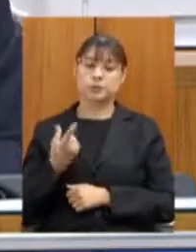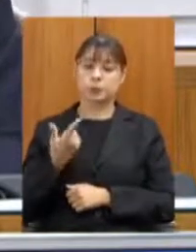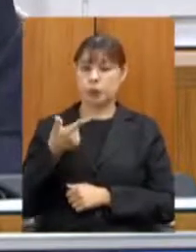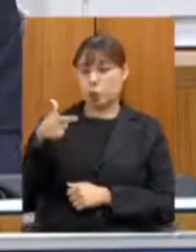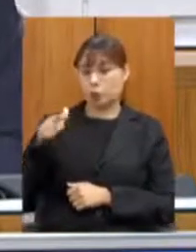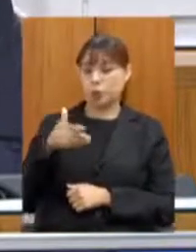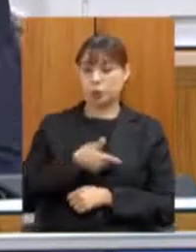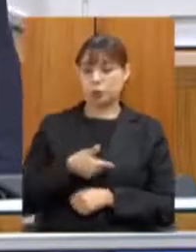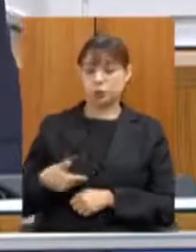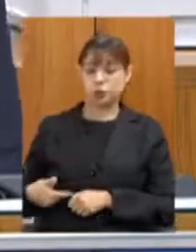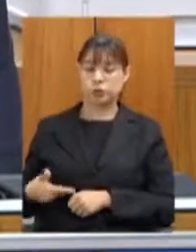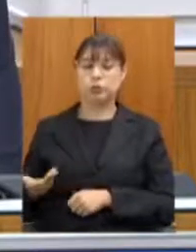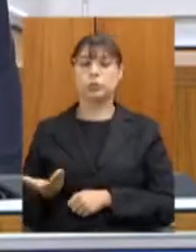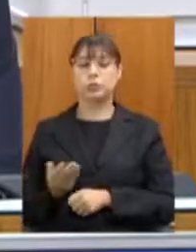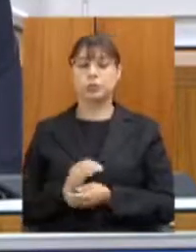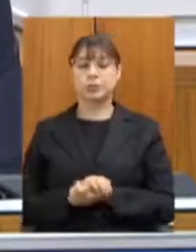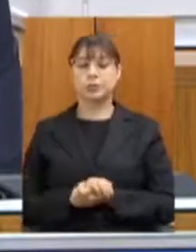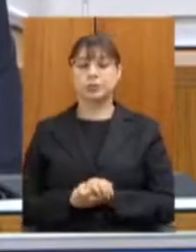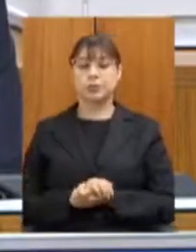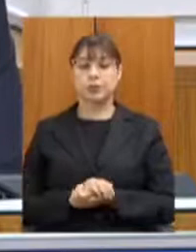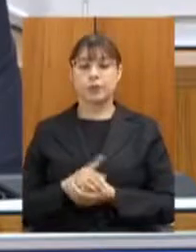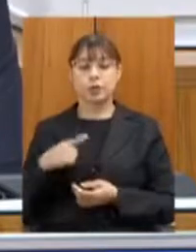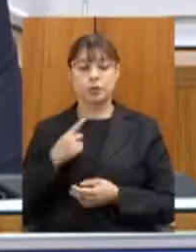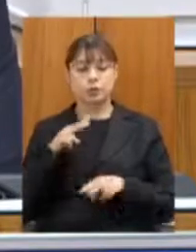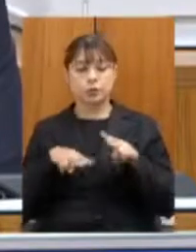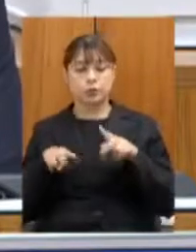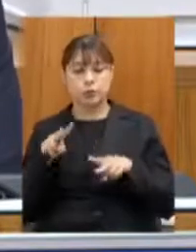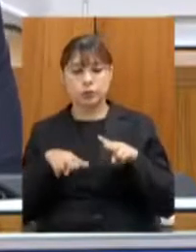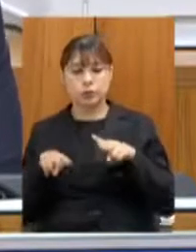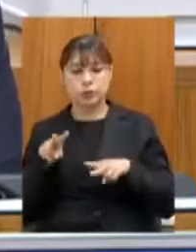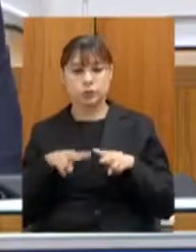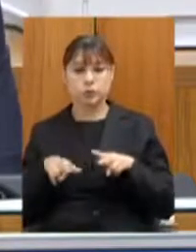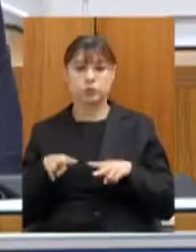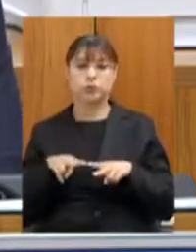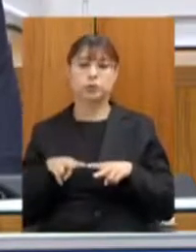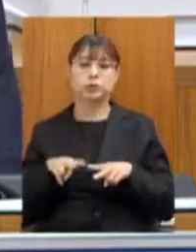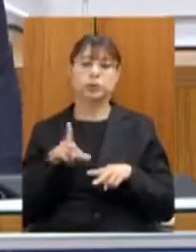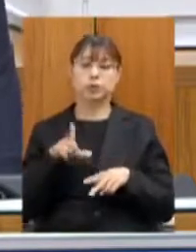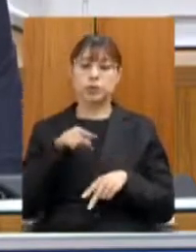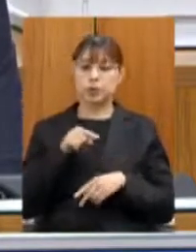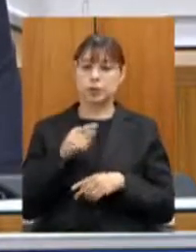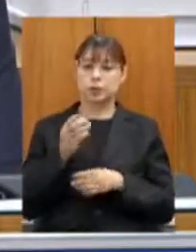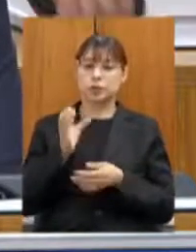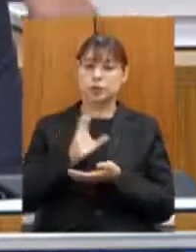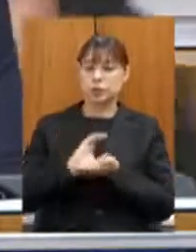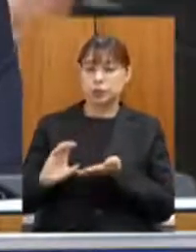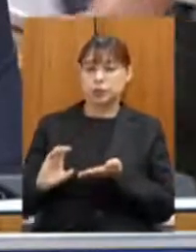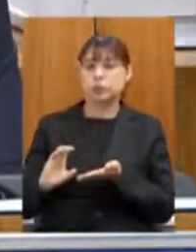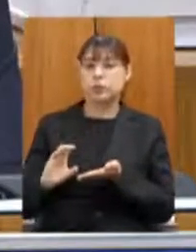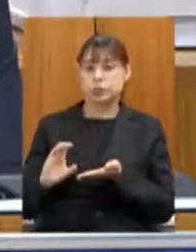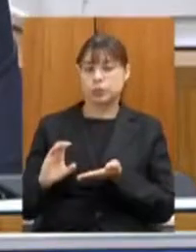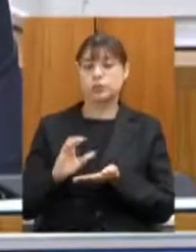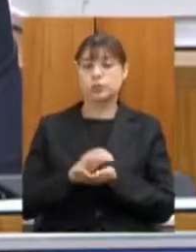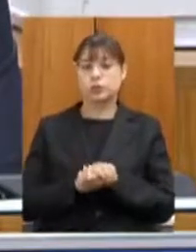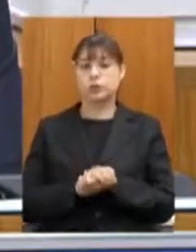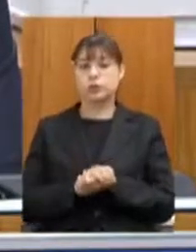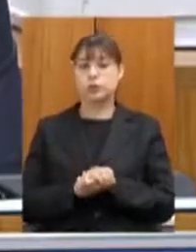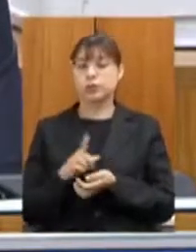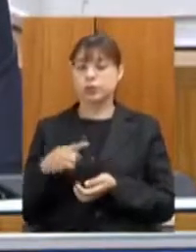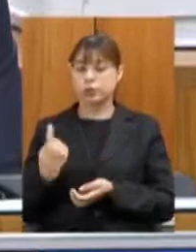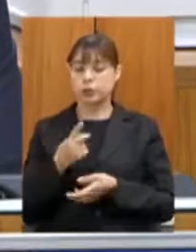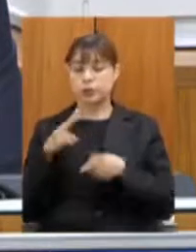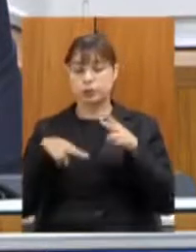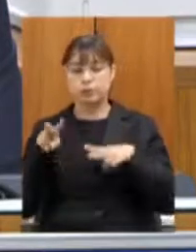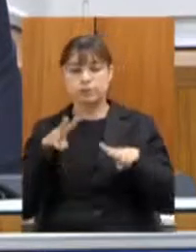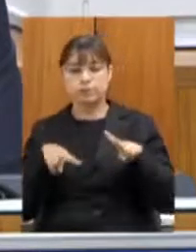a partir de uma avaliação ampla desses recursos nós estamos estamos aí